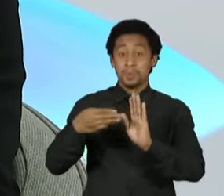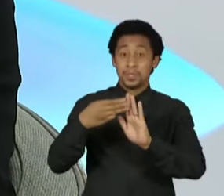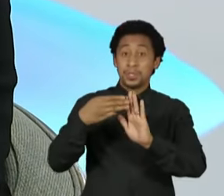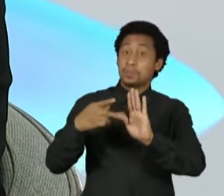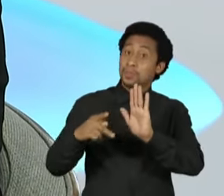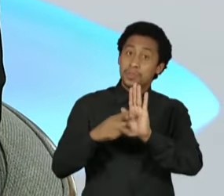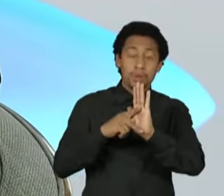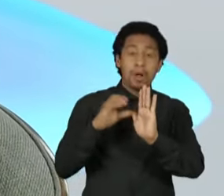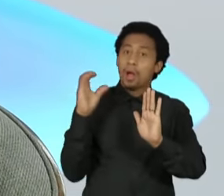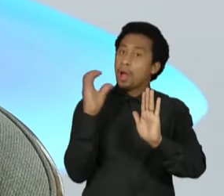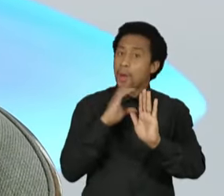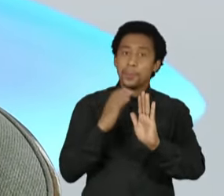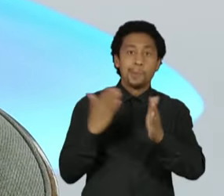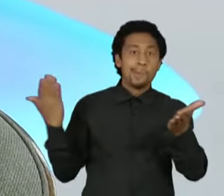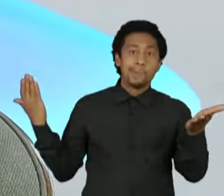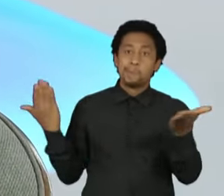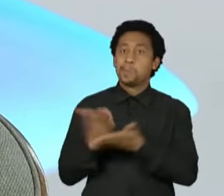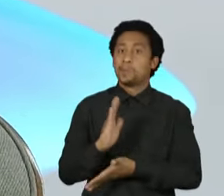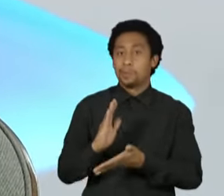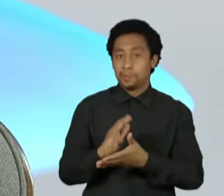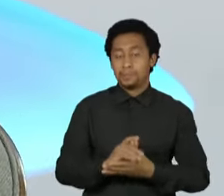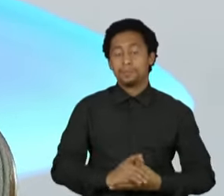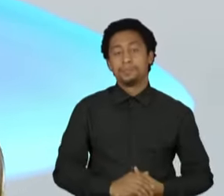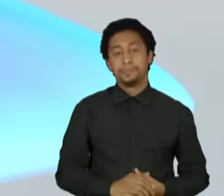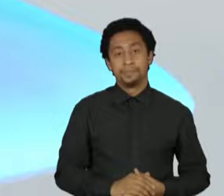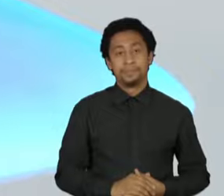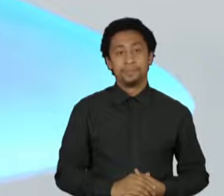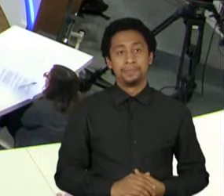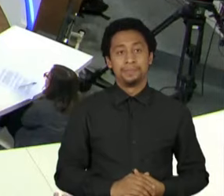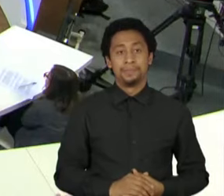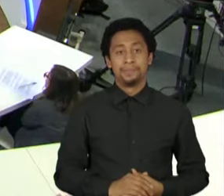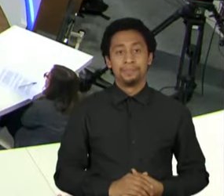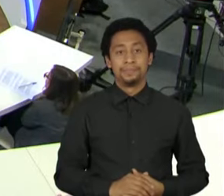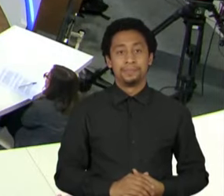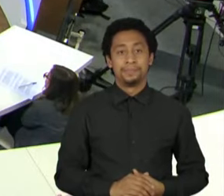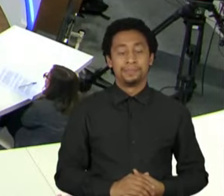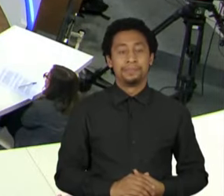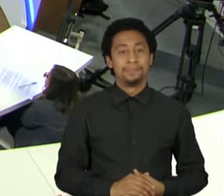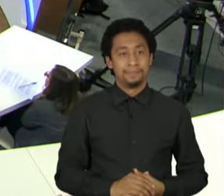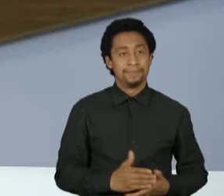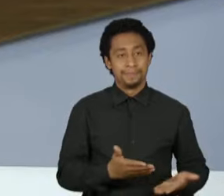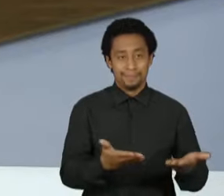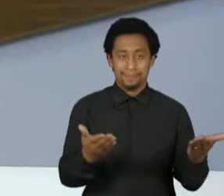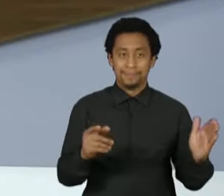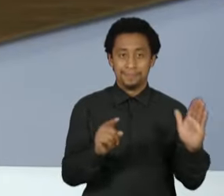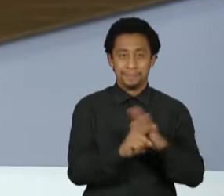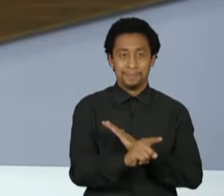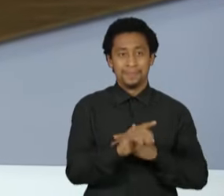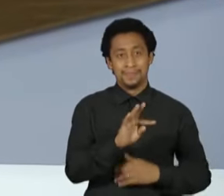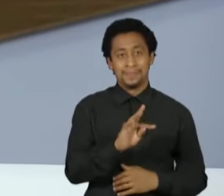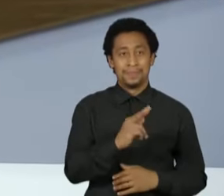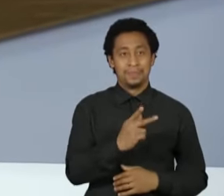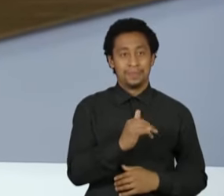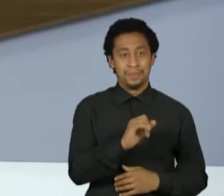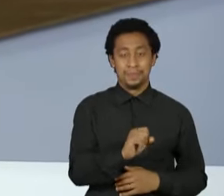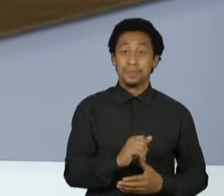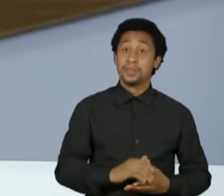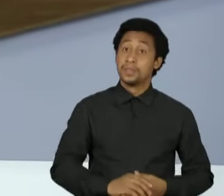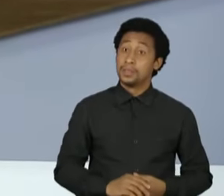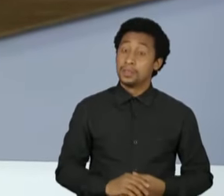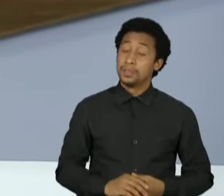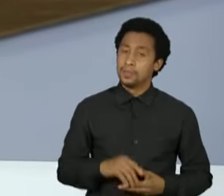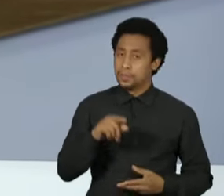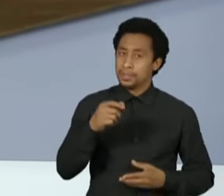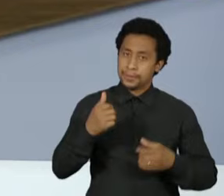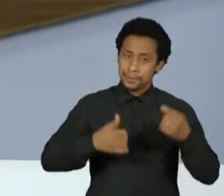ela chegou da Câmara dos Deputados para o Senado. Certo, está aberta a roda. Thaís tinha pedido. Senadora, a senhora relatou agora há pouco